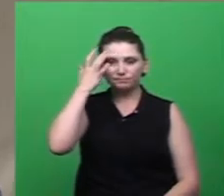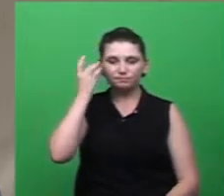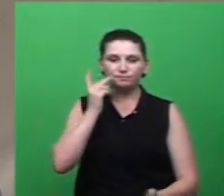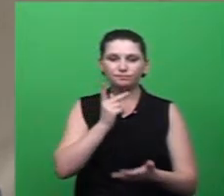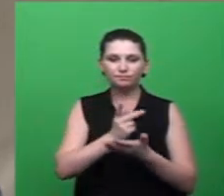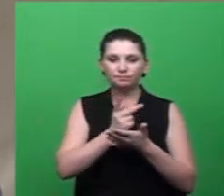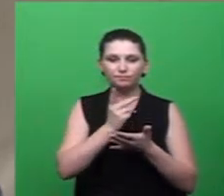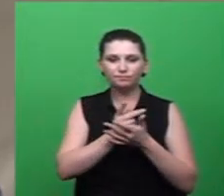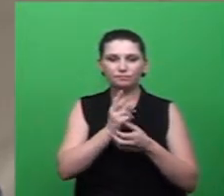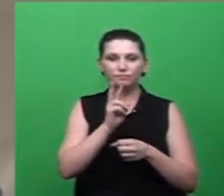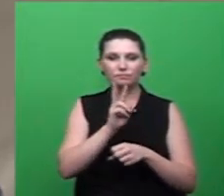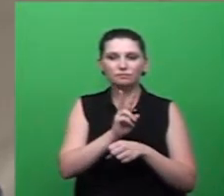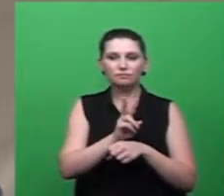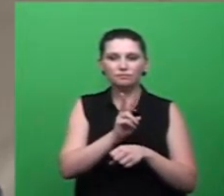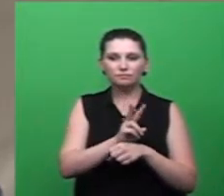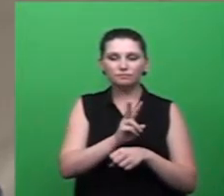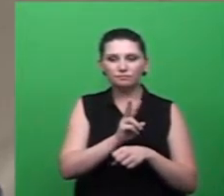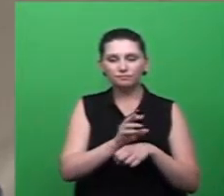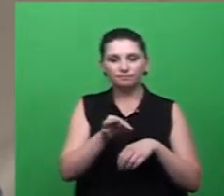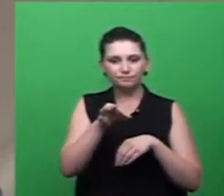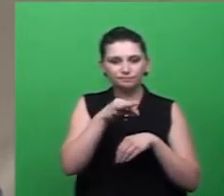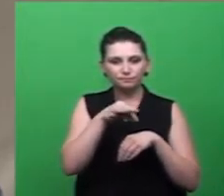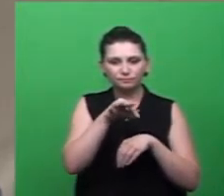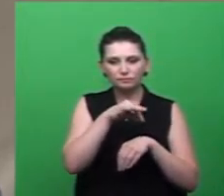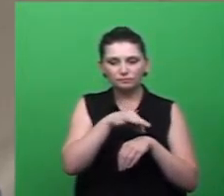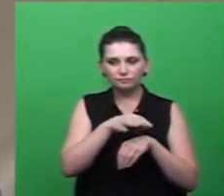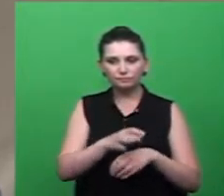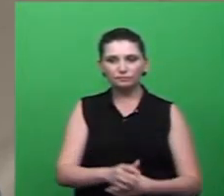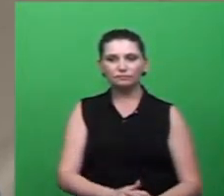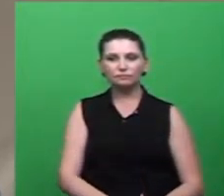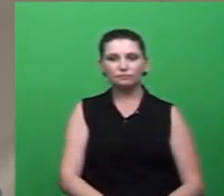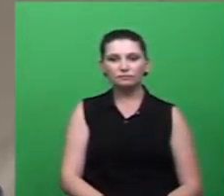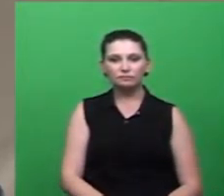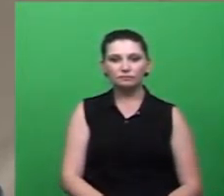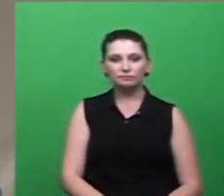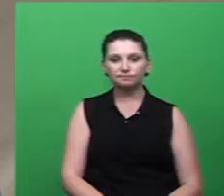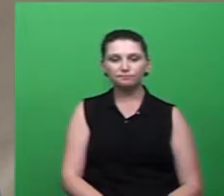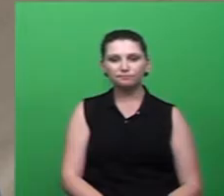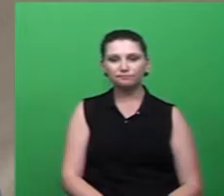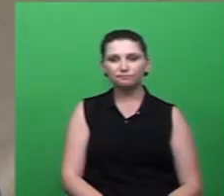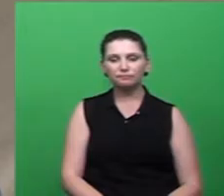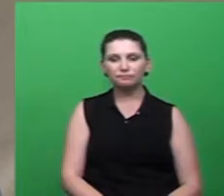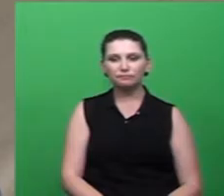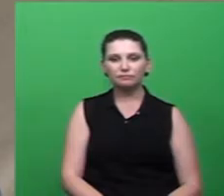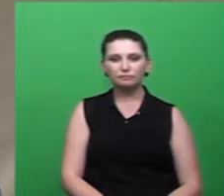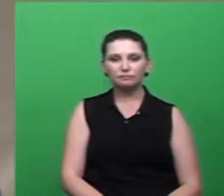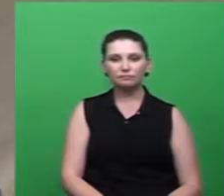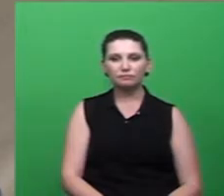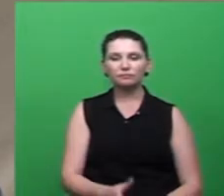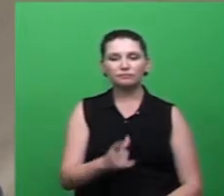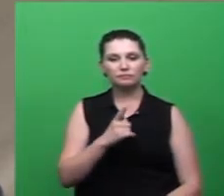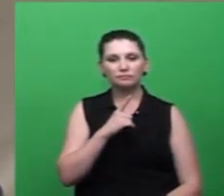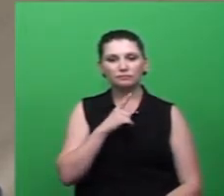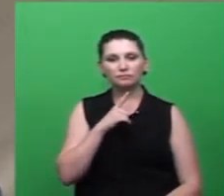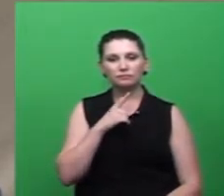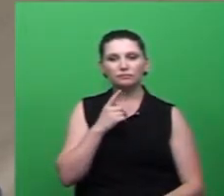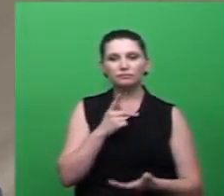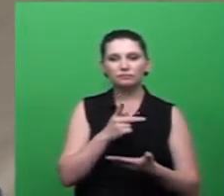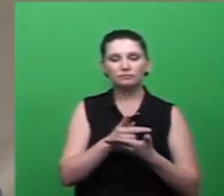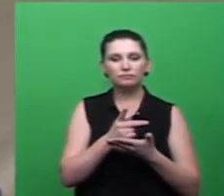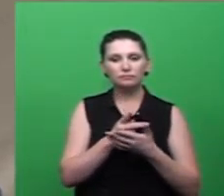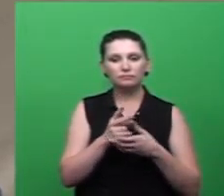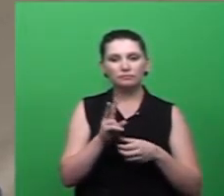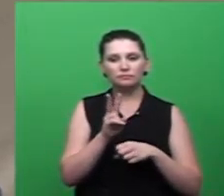O nosso combate, ele de maneira inteligente, ele se dispõe principalmente de monitoramento. Hoje nós